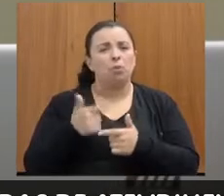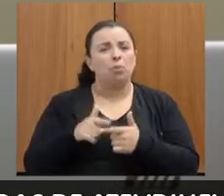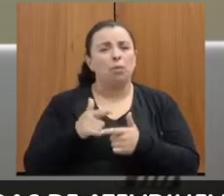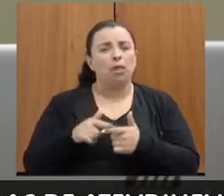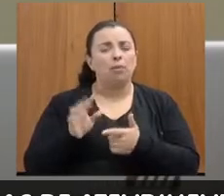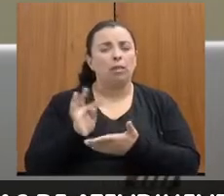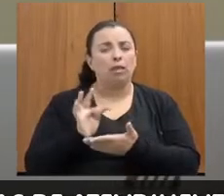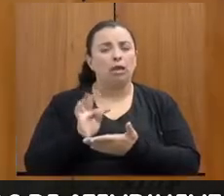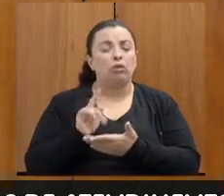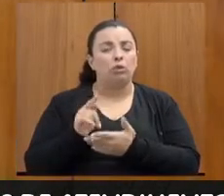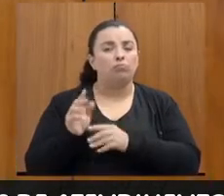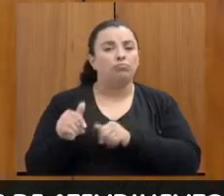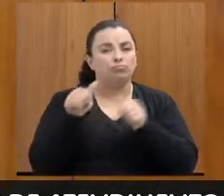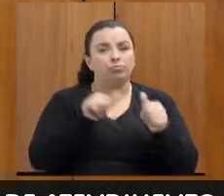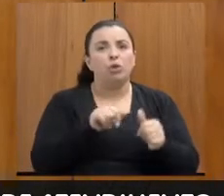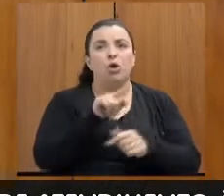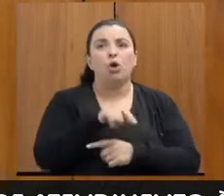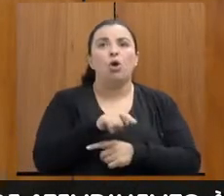Jussiara.